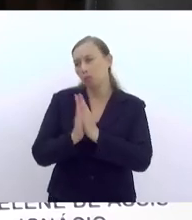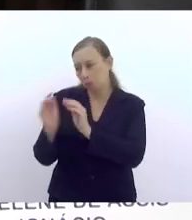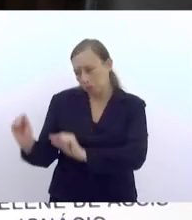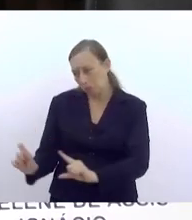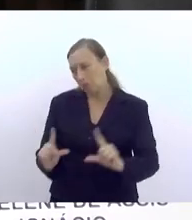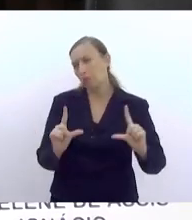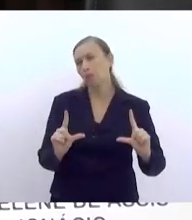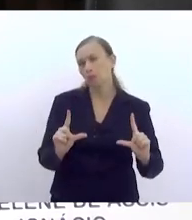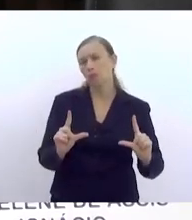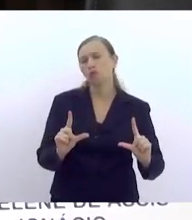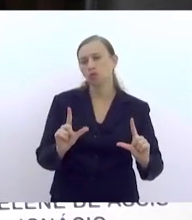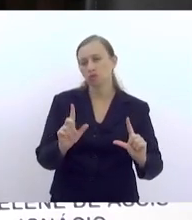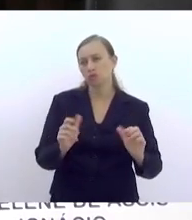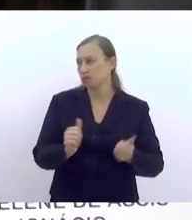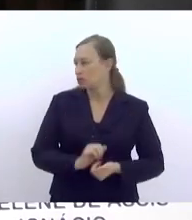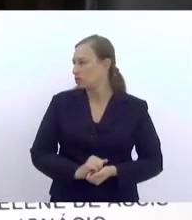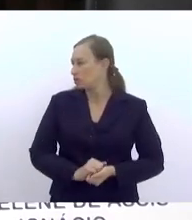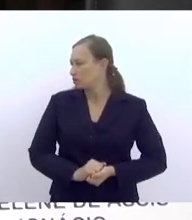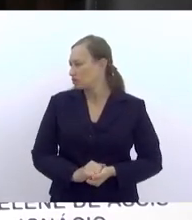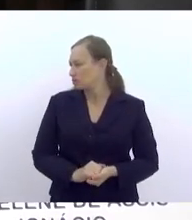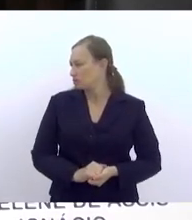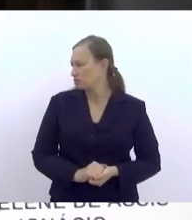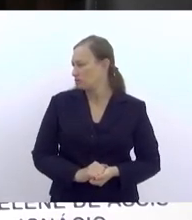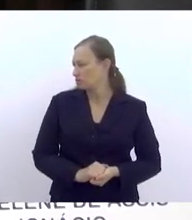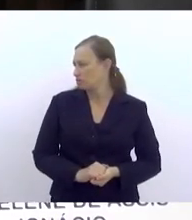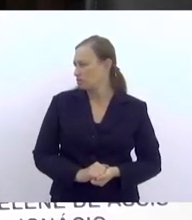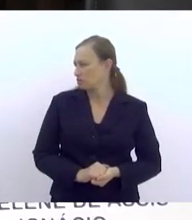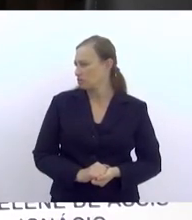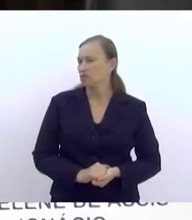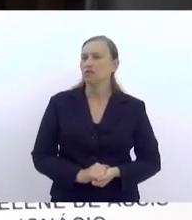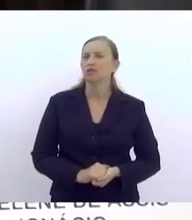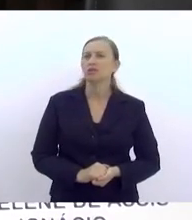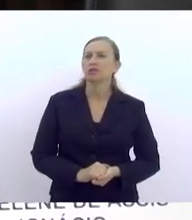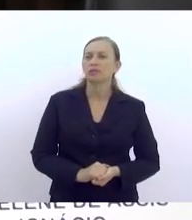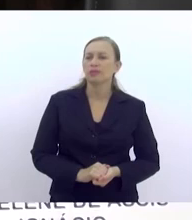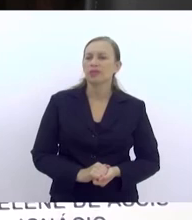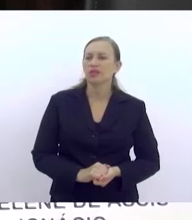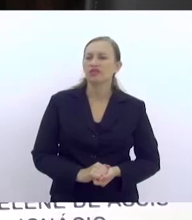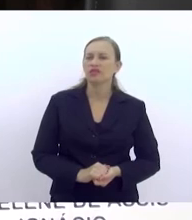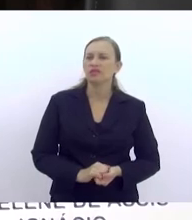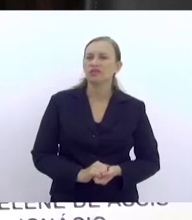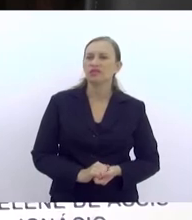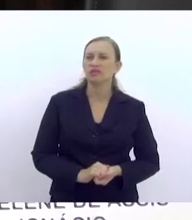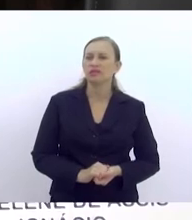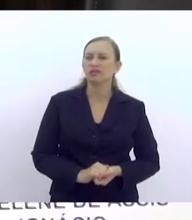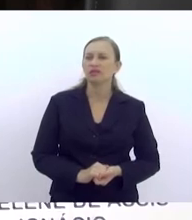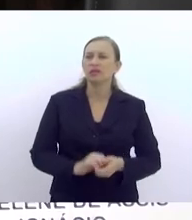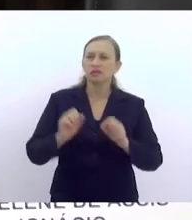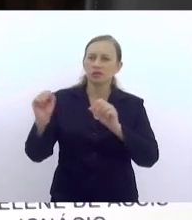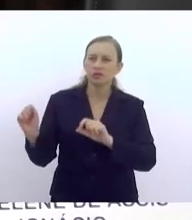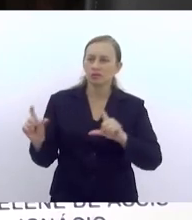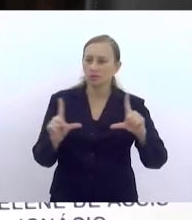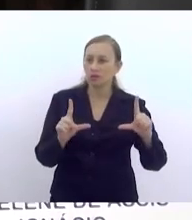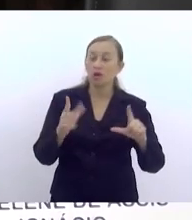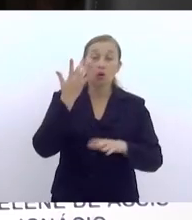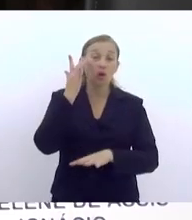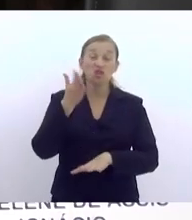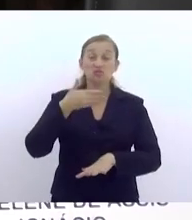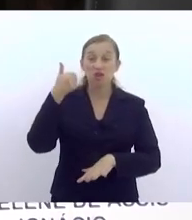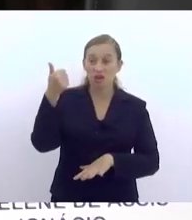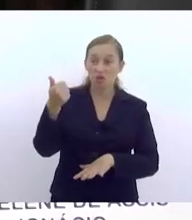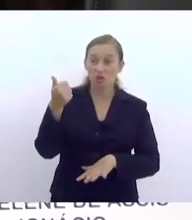fazer a exposição dessa apresentação. Eu trouxe uma apresentação em PowerPoint porque eu acho que facilita